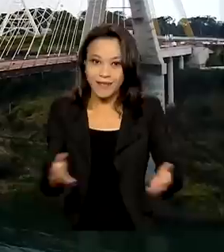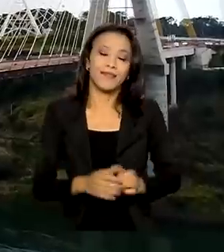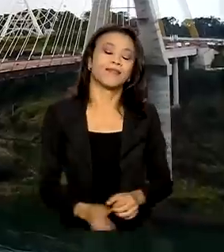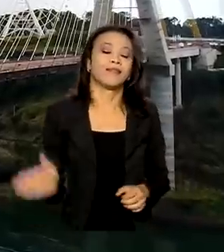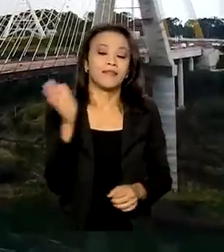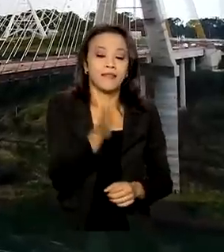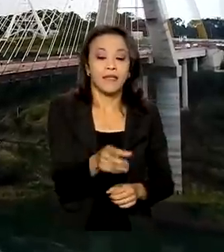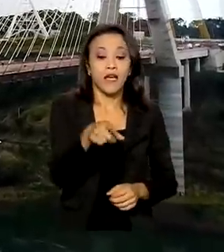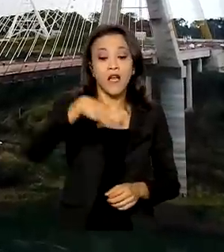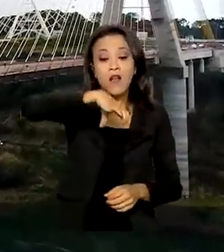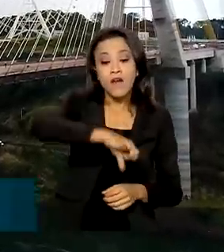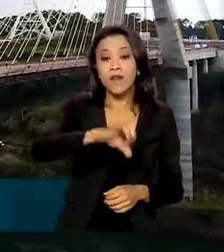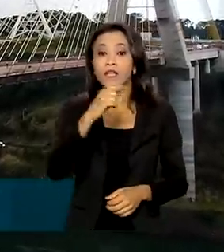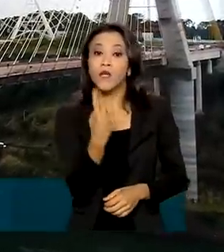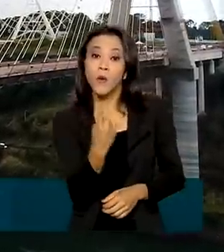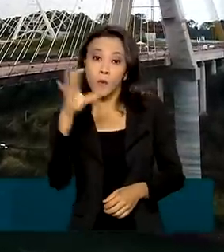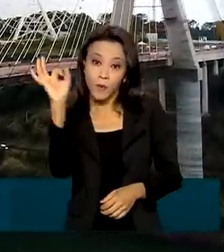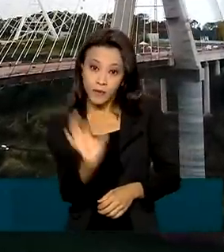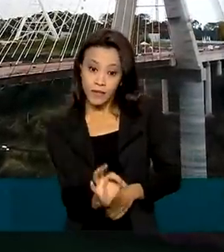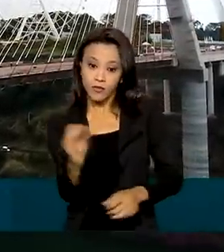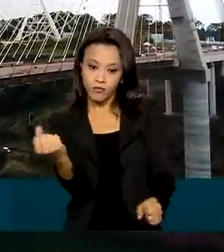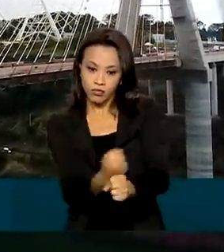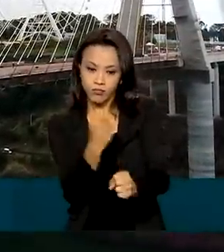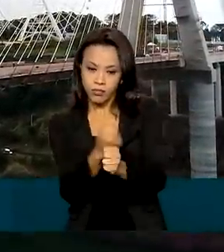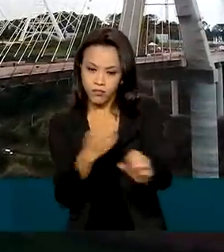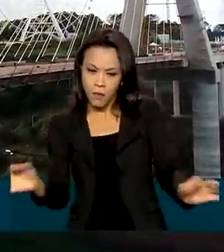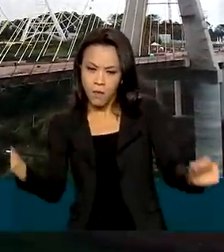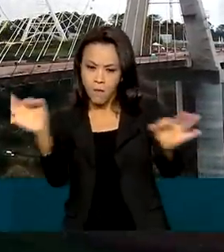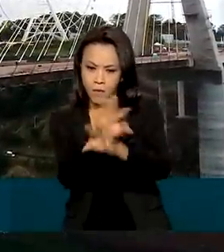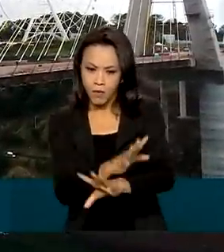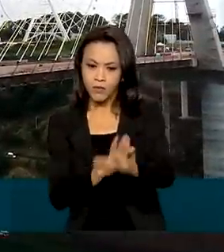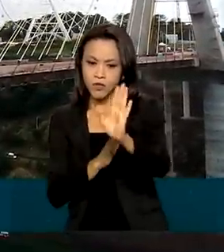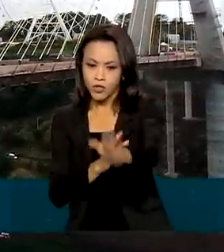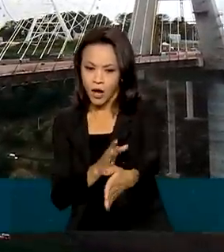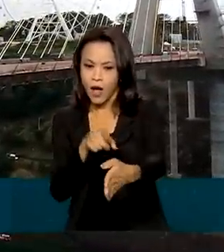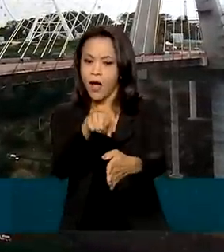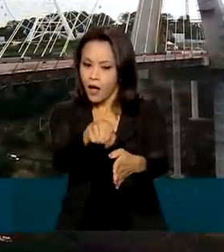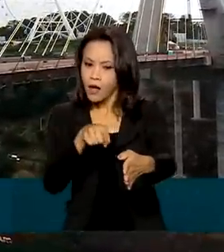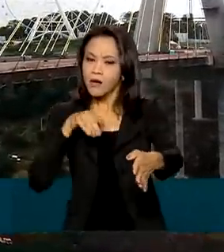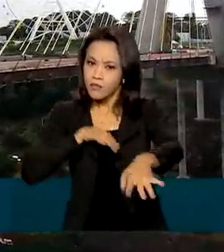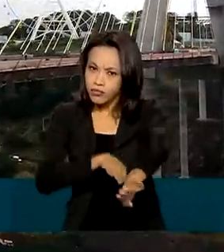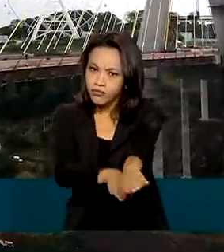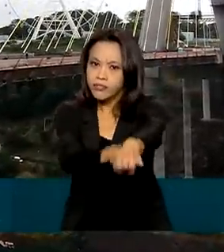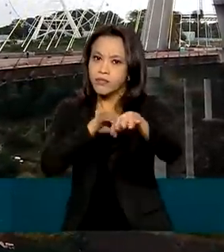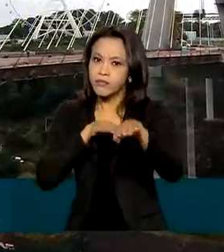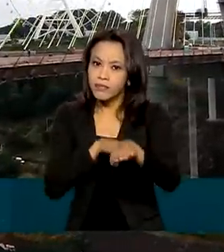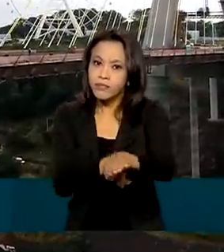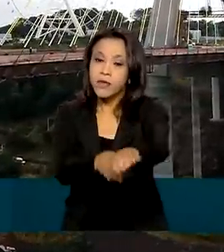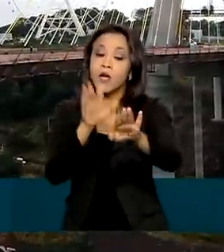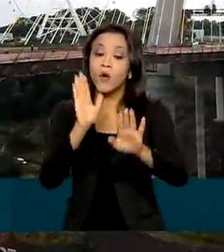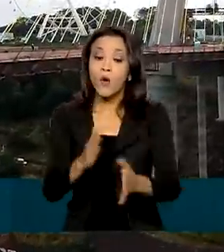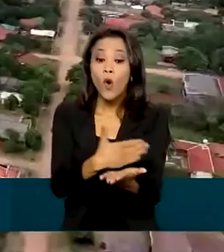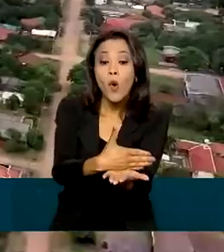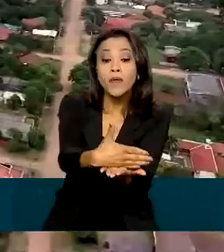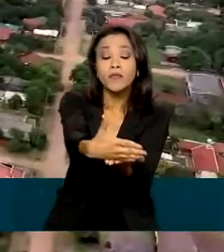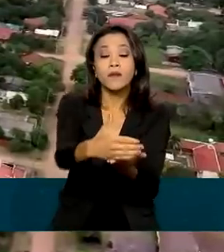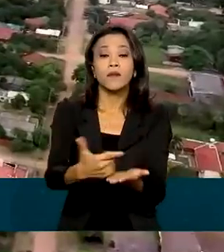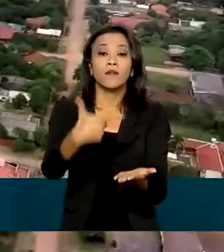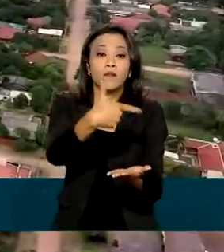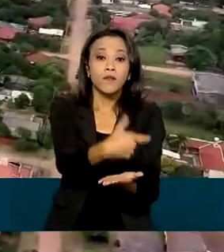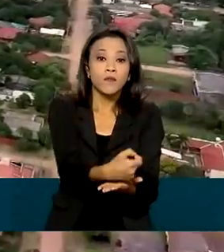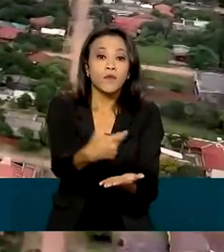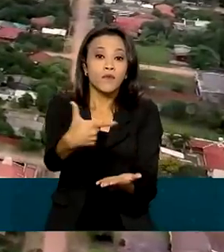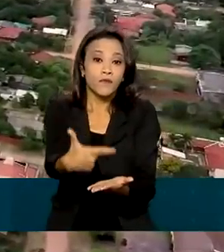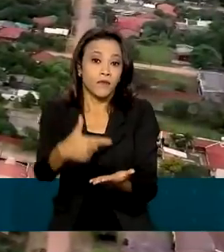do cronograma de obra já está concluído com a liberação ao tráfego de veículos podendo ocorrer no início de 2023. Uma